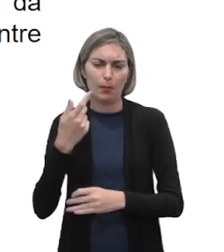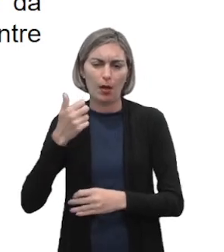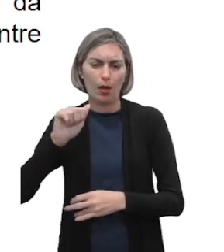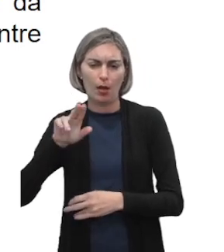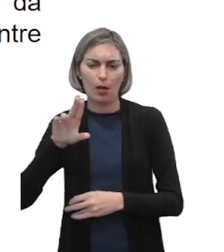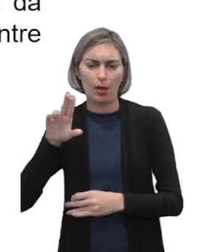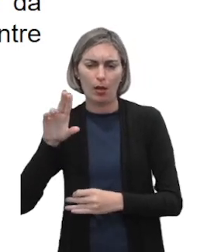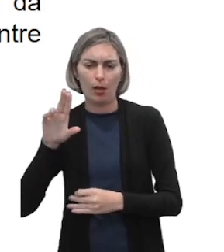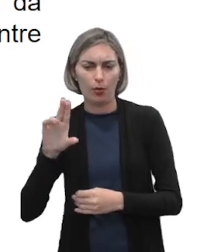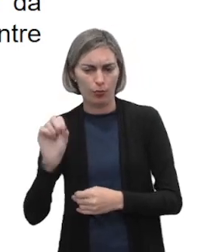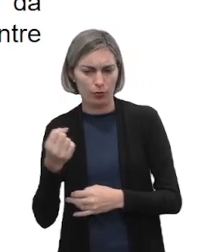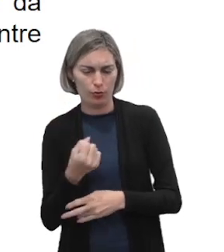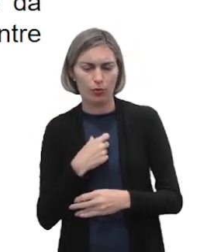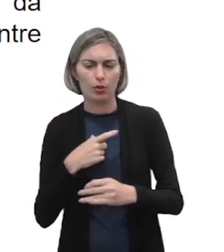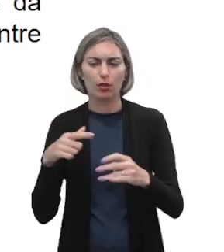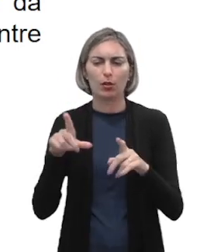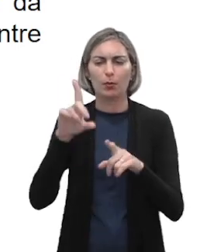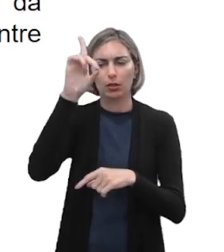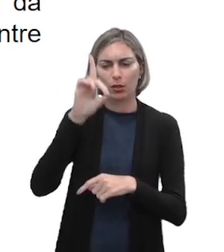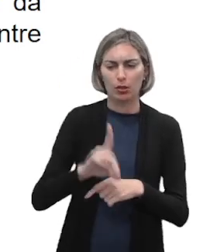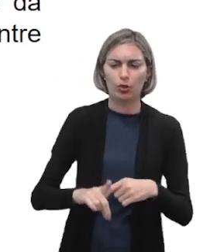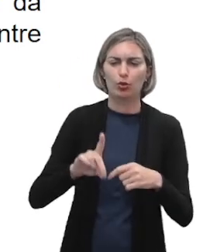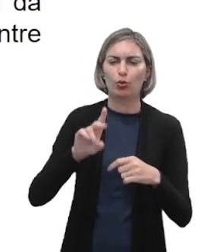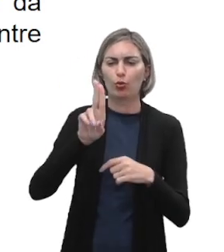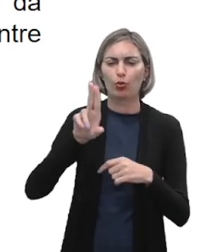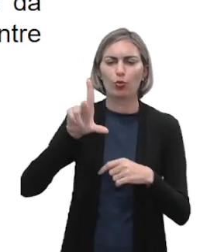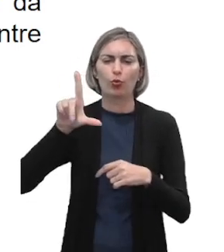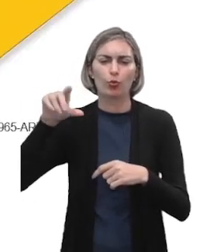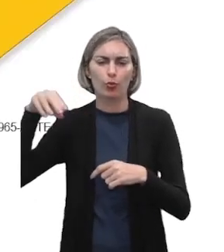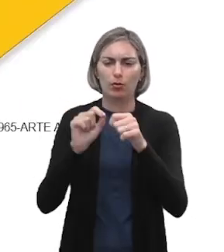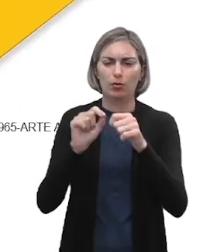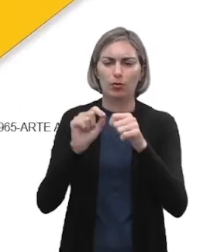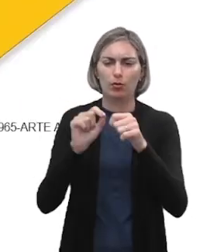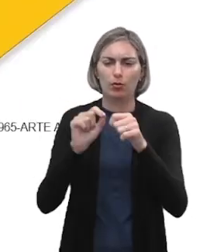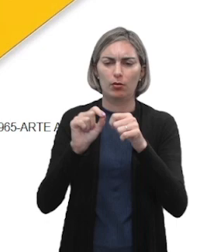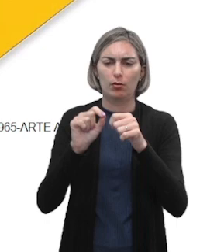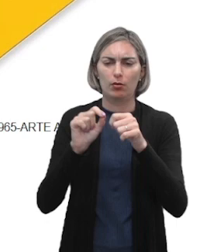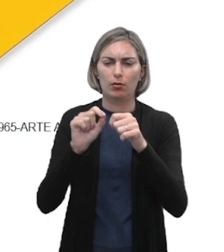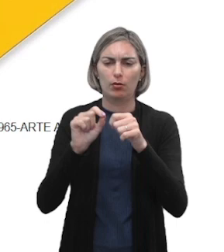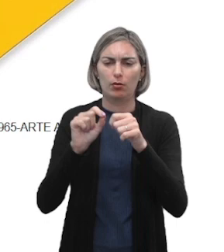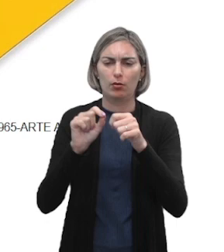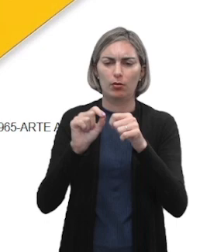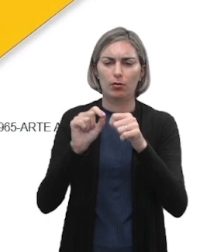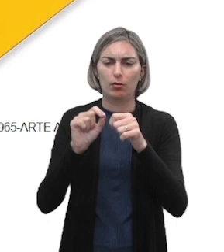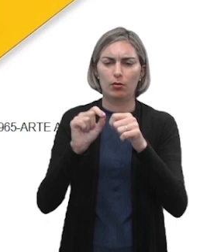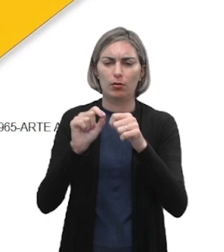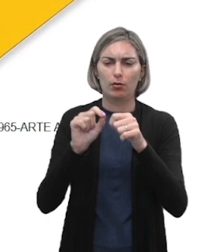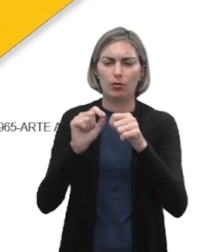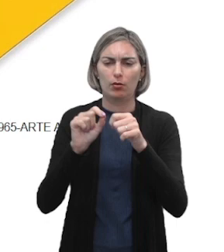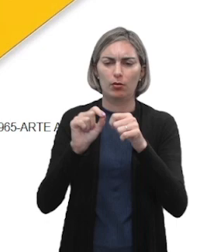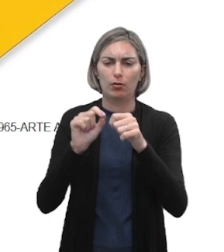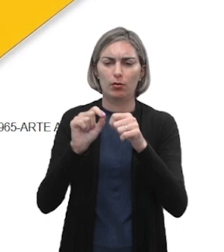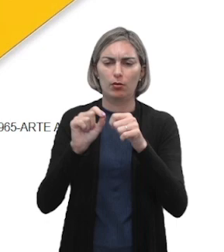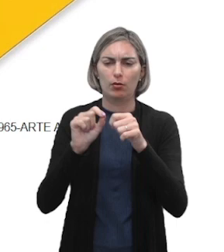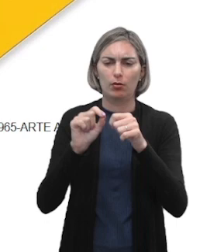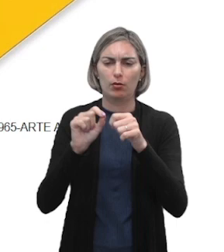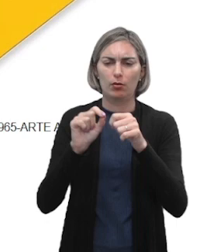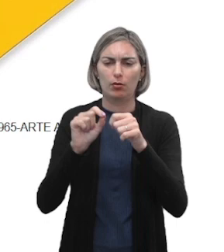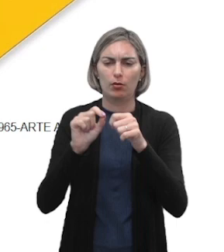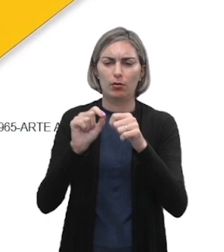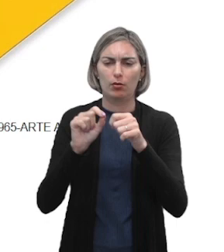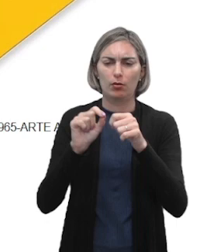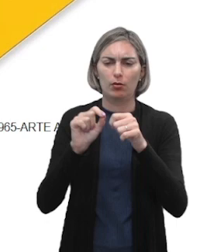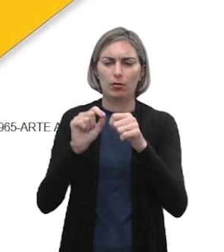ULU entre as décadas de 50 e 60. No centro da tela, duas obras de Max Bill.